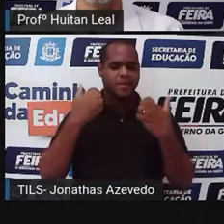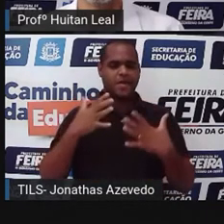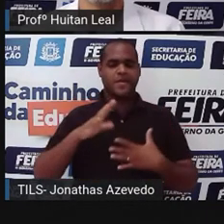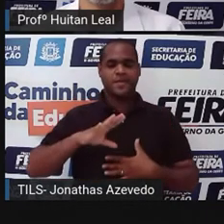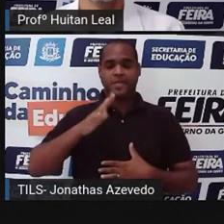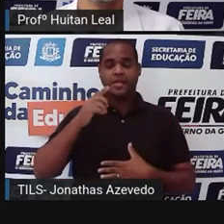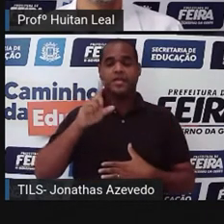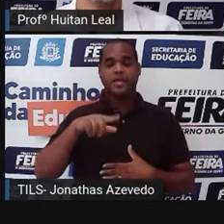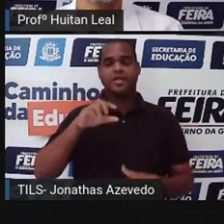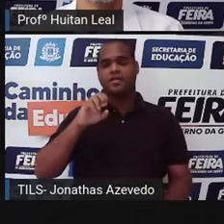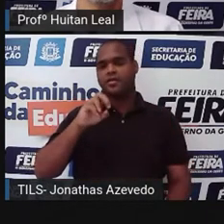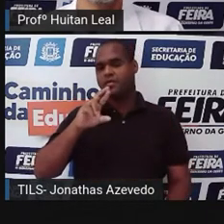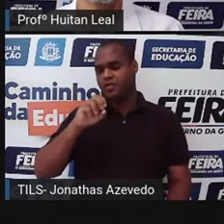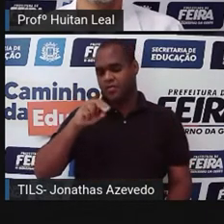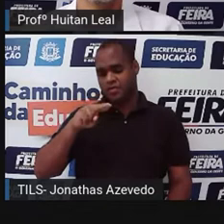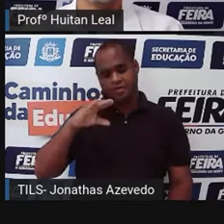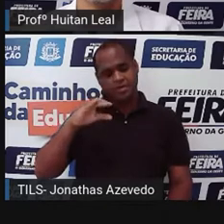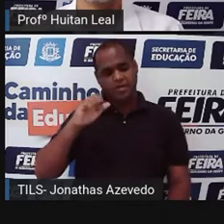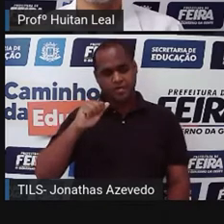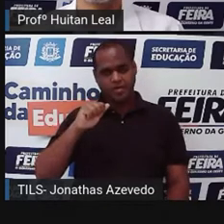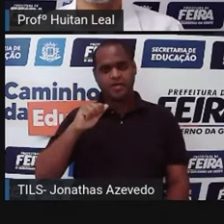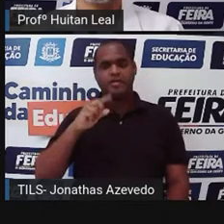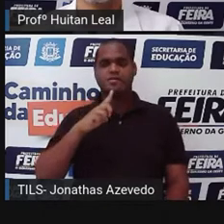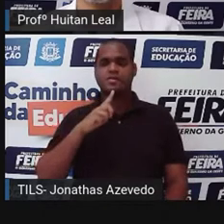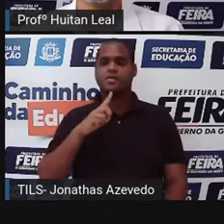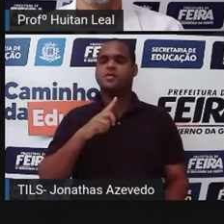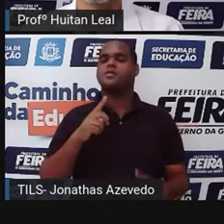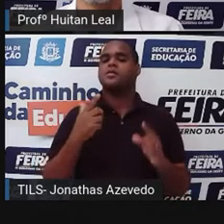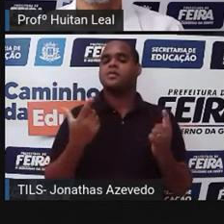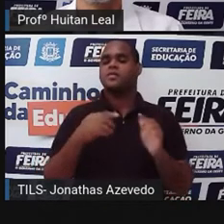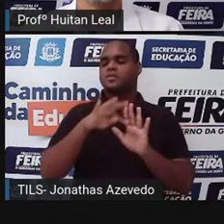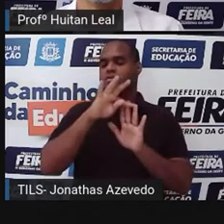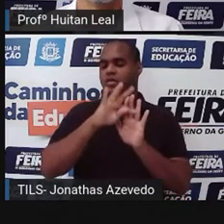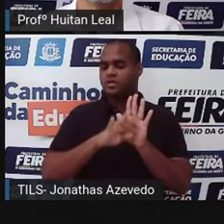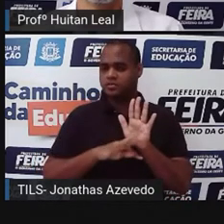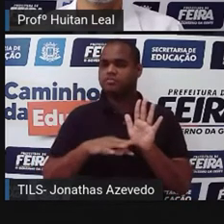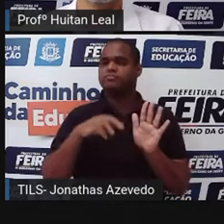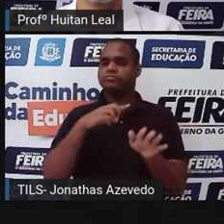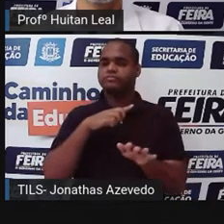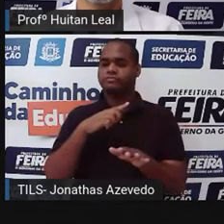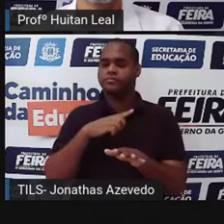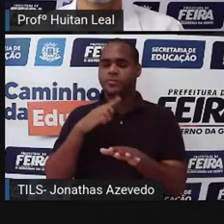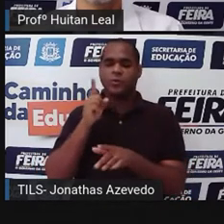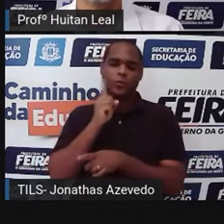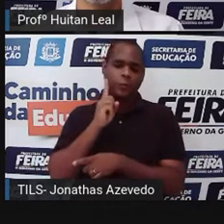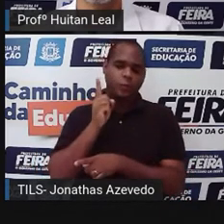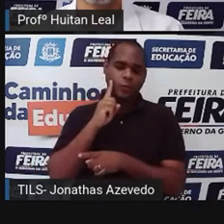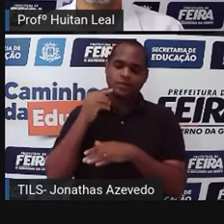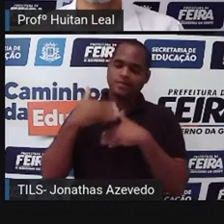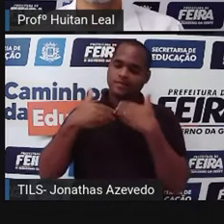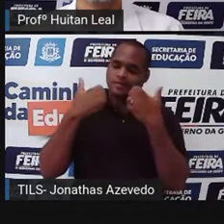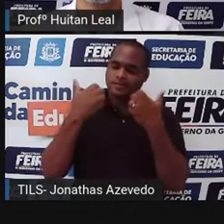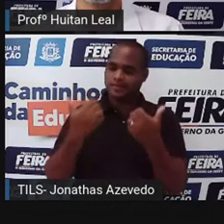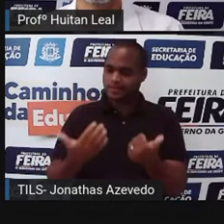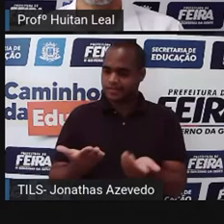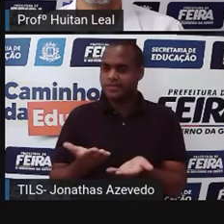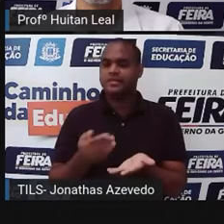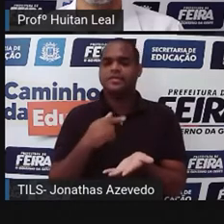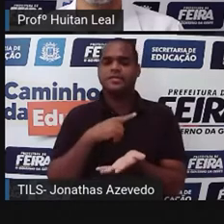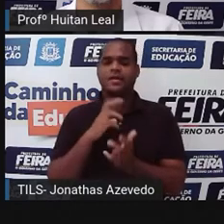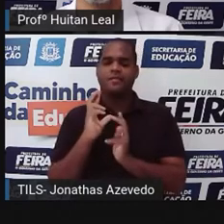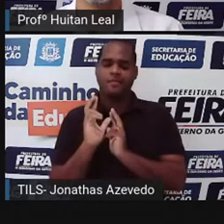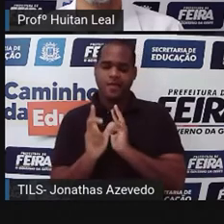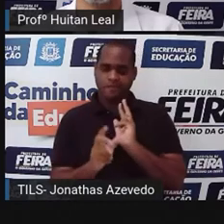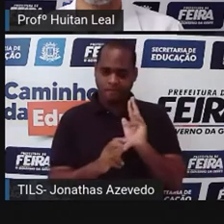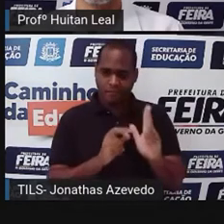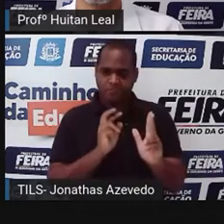está muito vinculada a isso. A crônica é o tipo de texto que aborda acontecimentos do dia a dia de uma forma diferenciada,